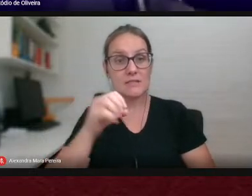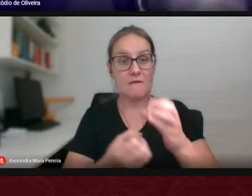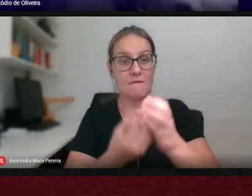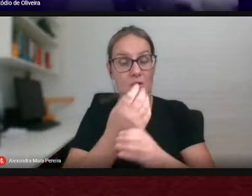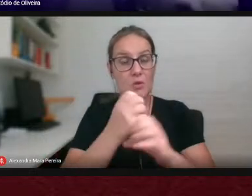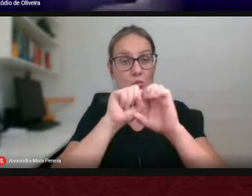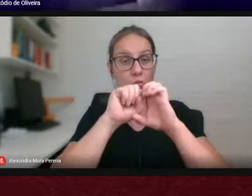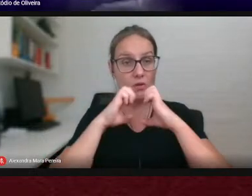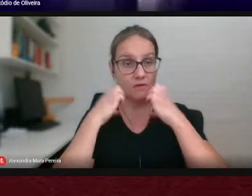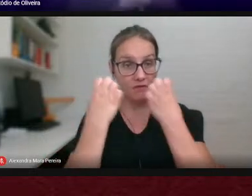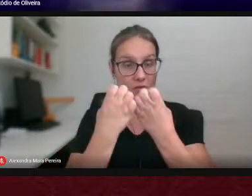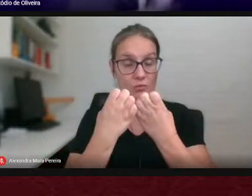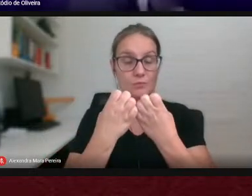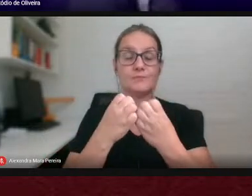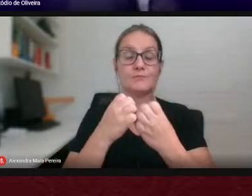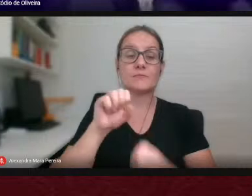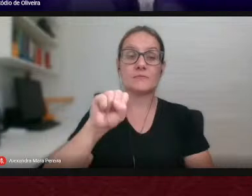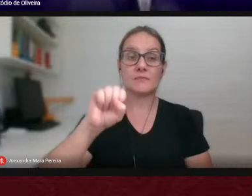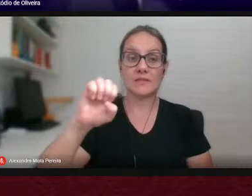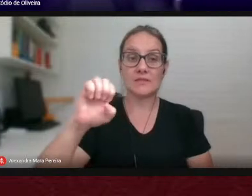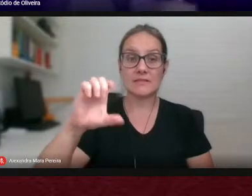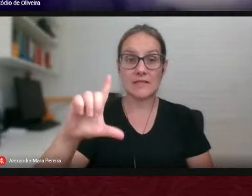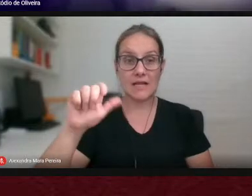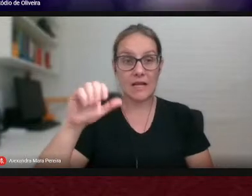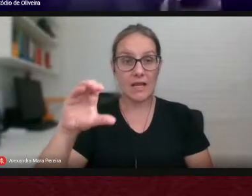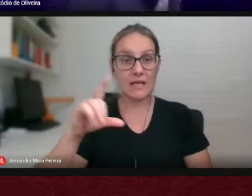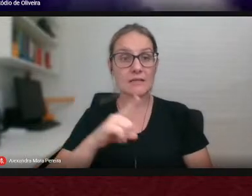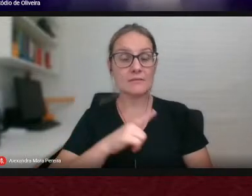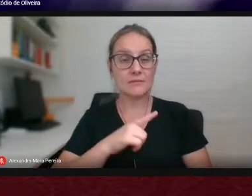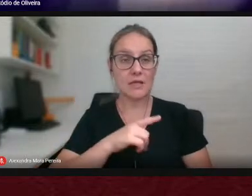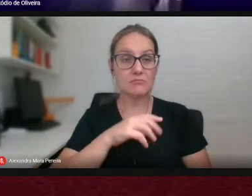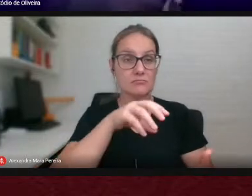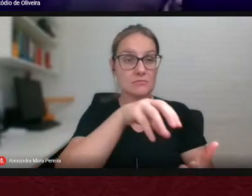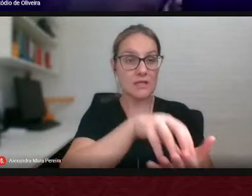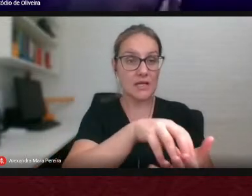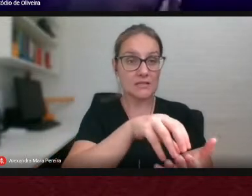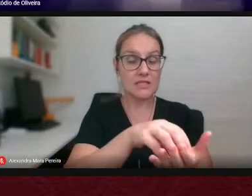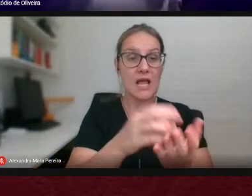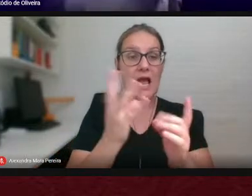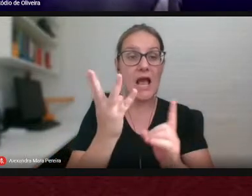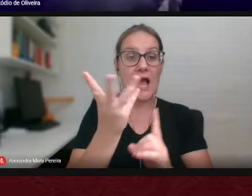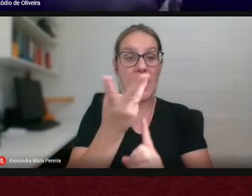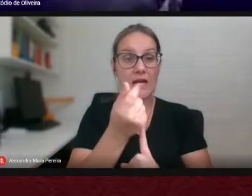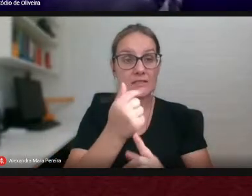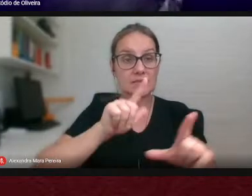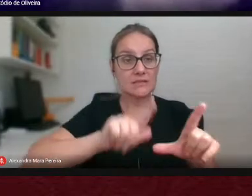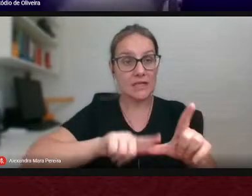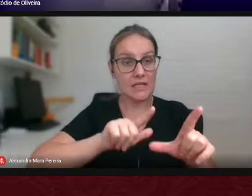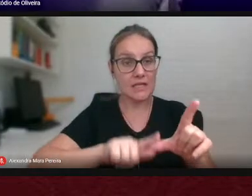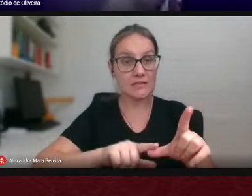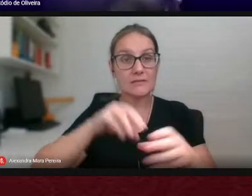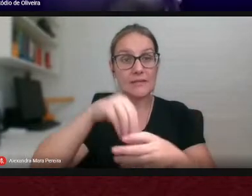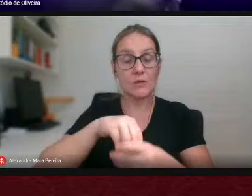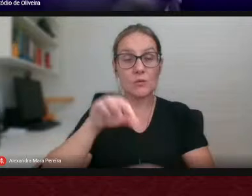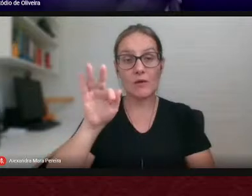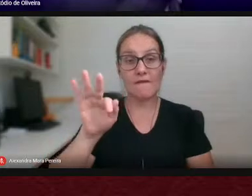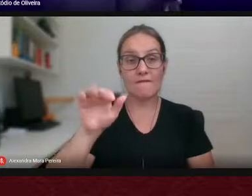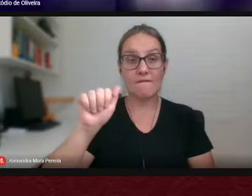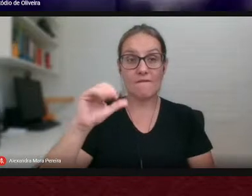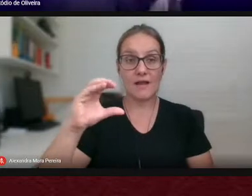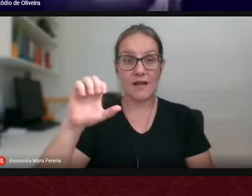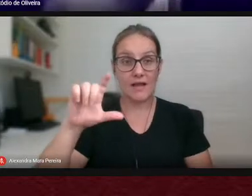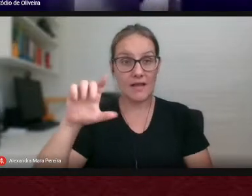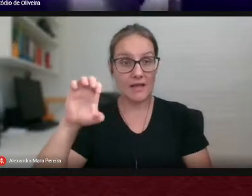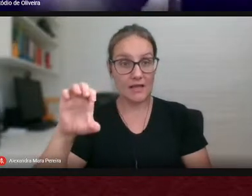acontece ele tem sede na faculdade de comunicação artes e letras da UFGB que é a facada a minha